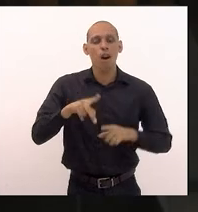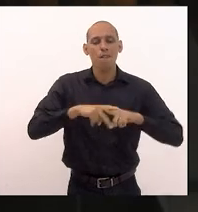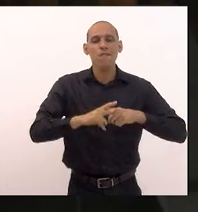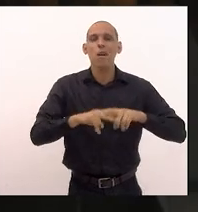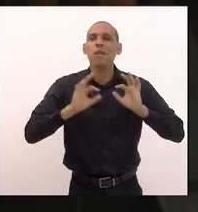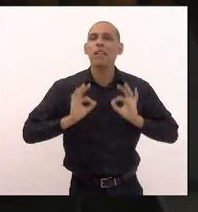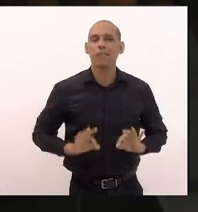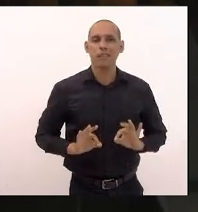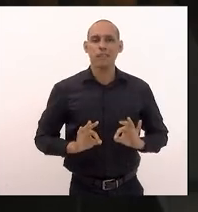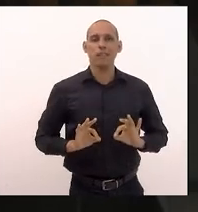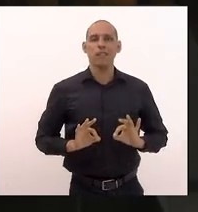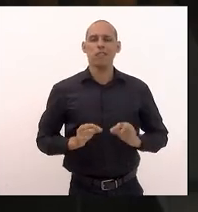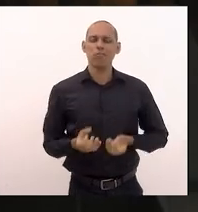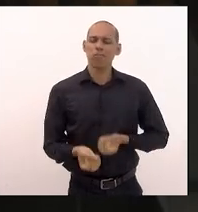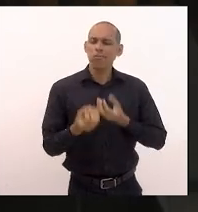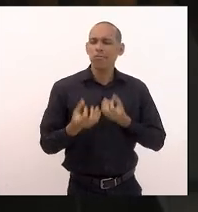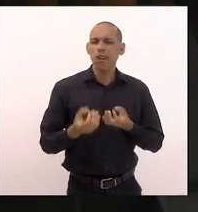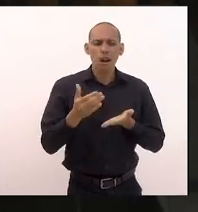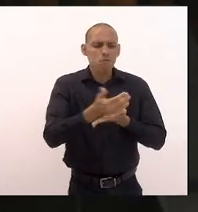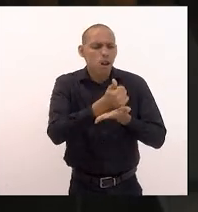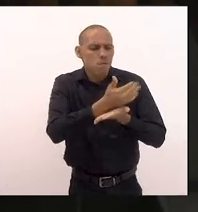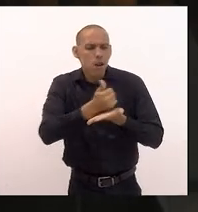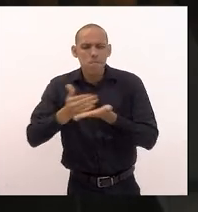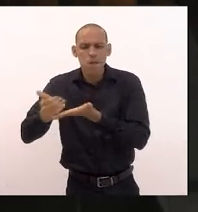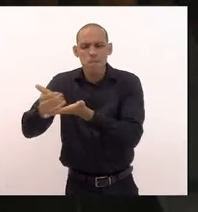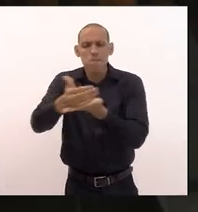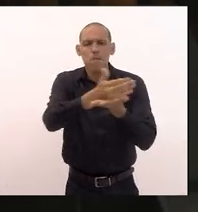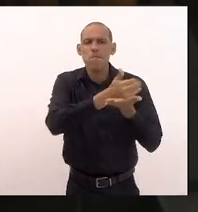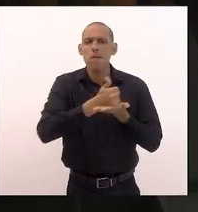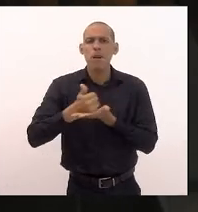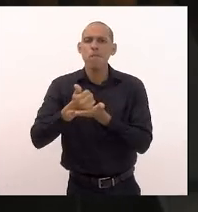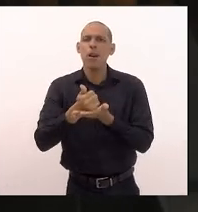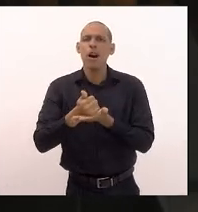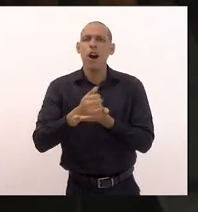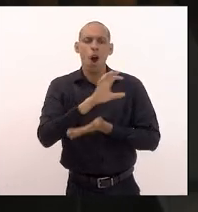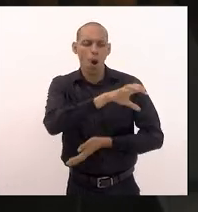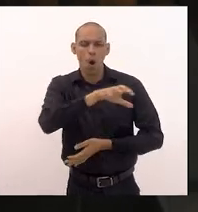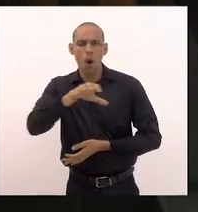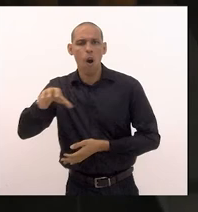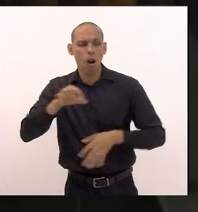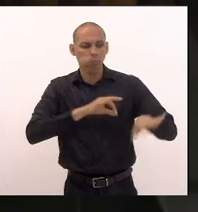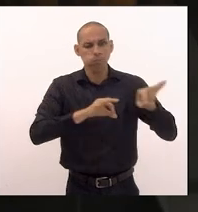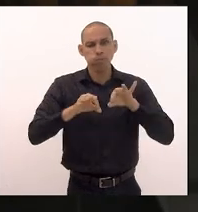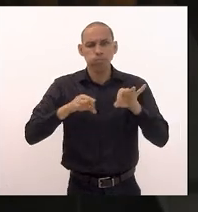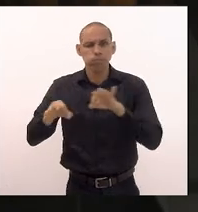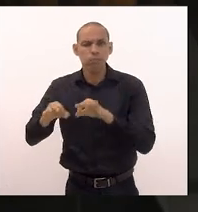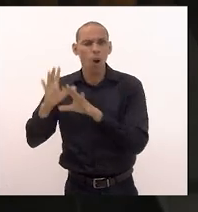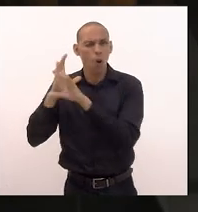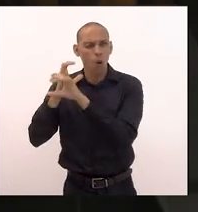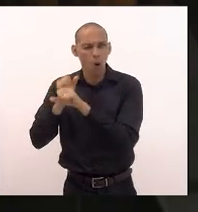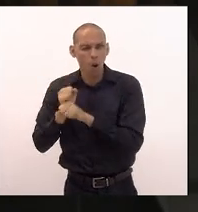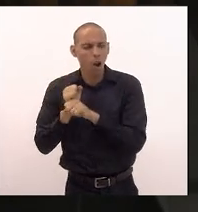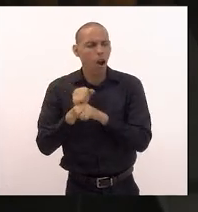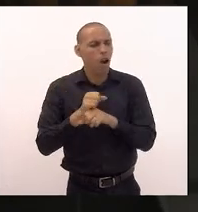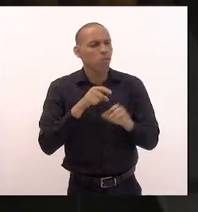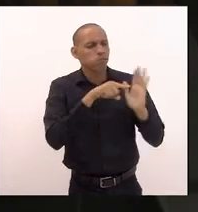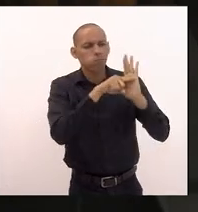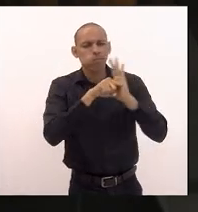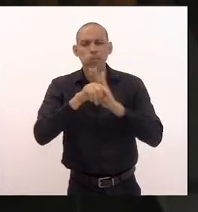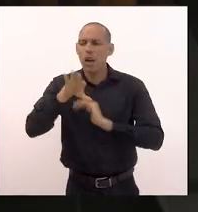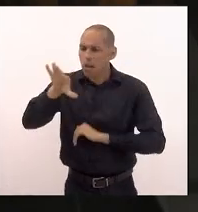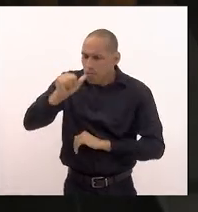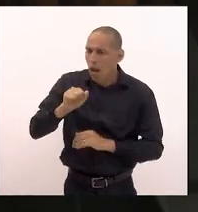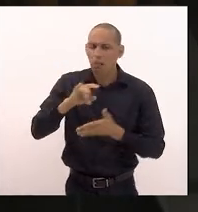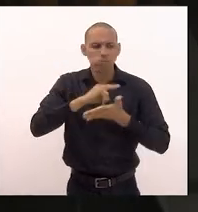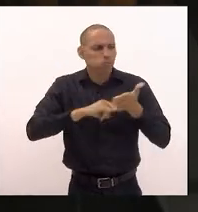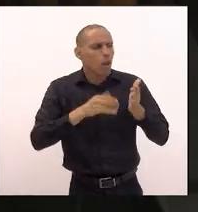requerimento de informação recorra aos órgãos de controle sim vá aos órgãos de contas analise peça documentos